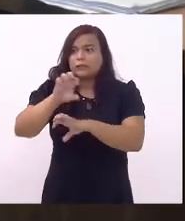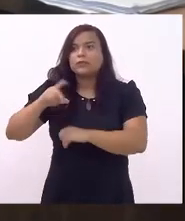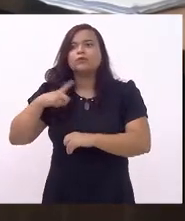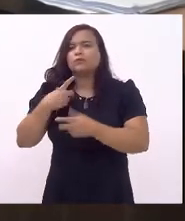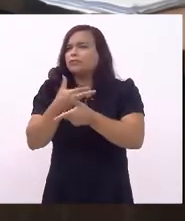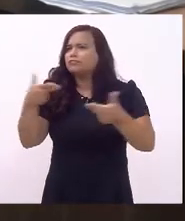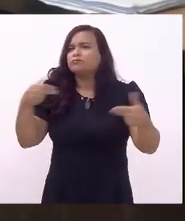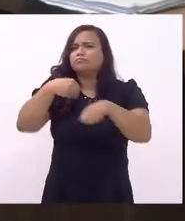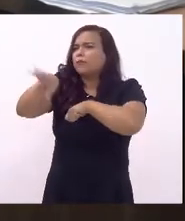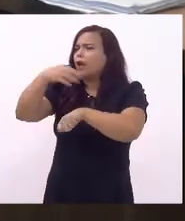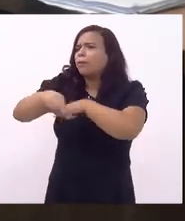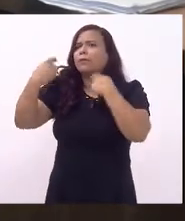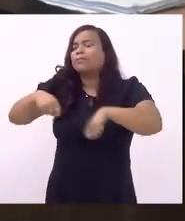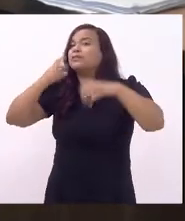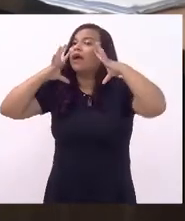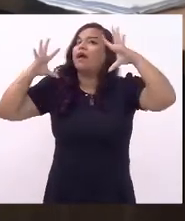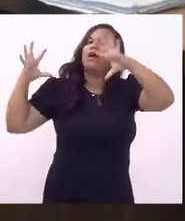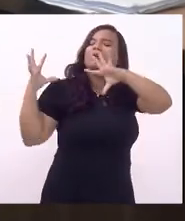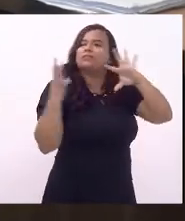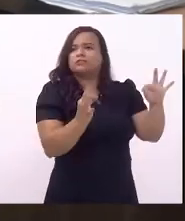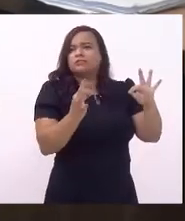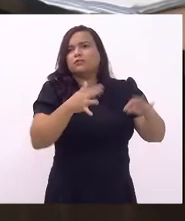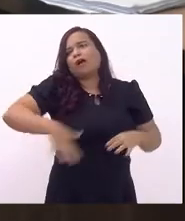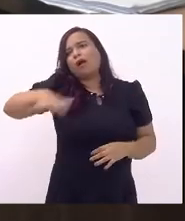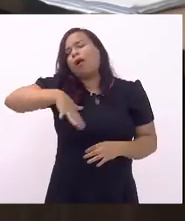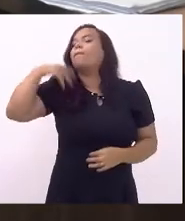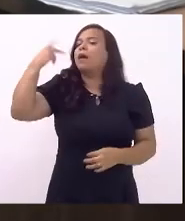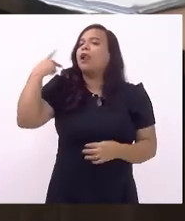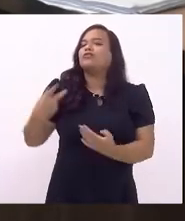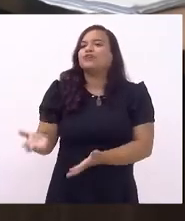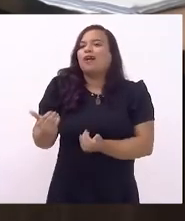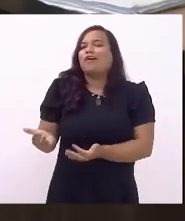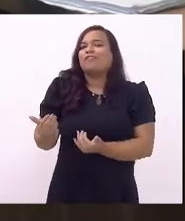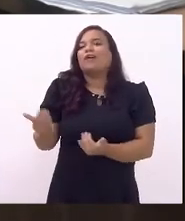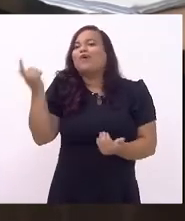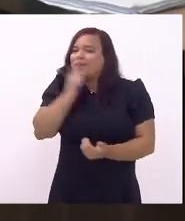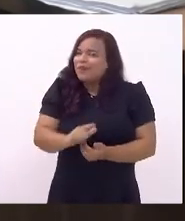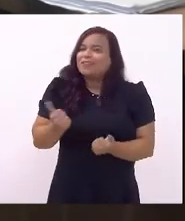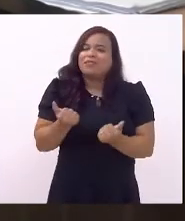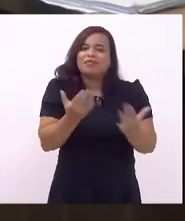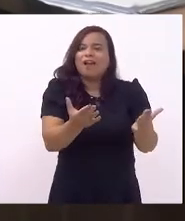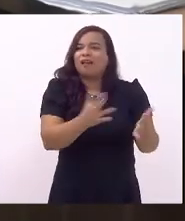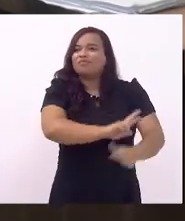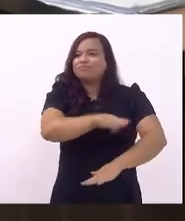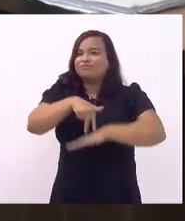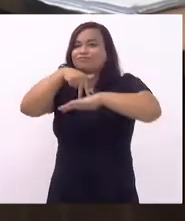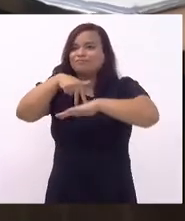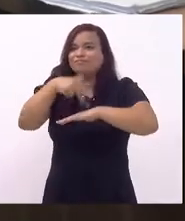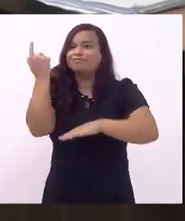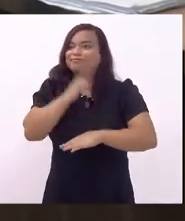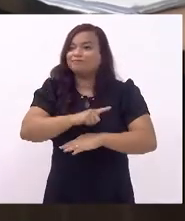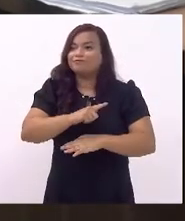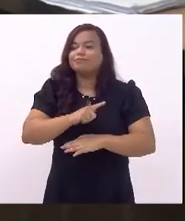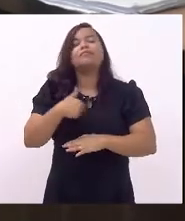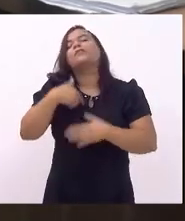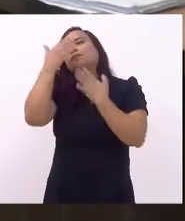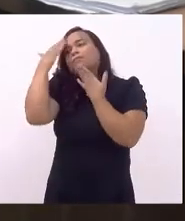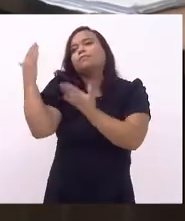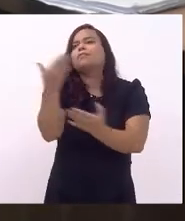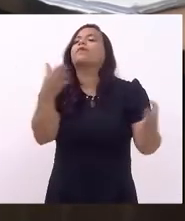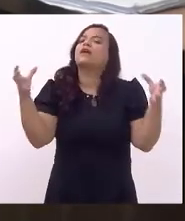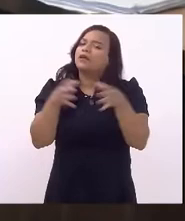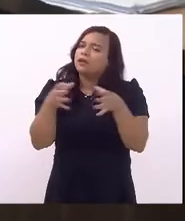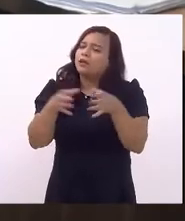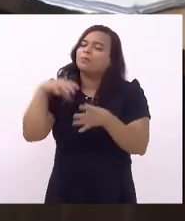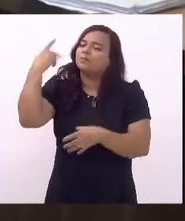espaço do Parlamento Juvenil consegue fazer isso. Tenho muitos agradecimentos aqui à nossa equipe do